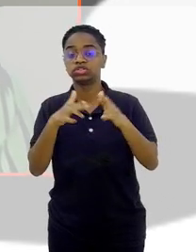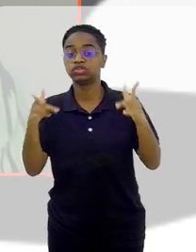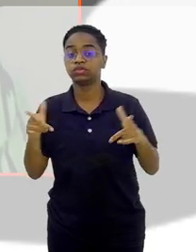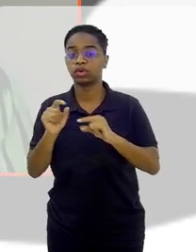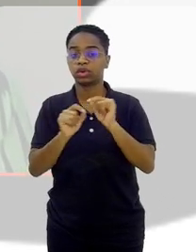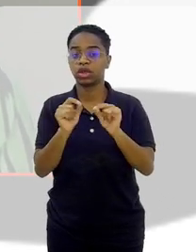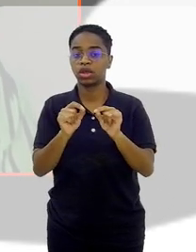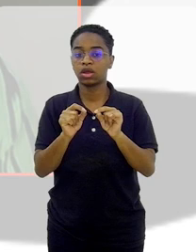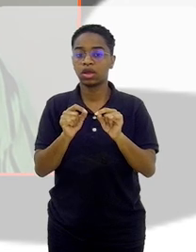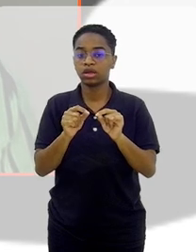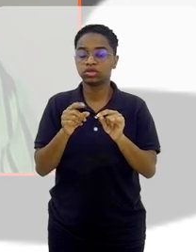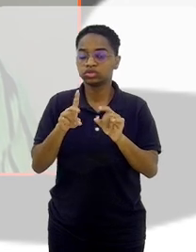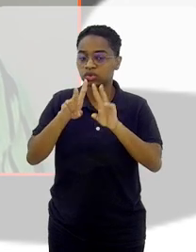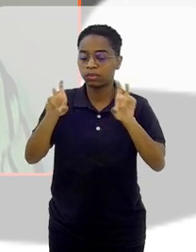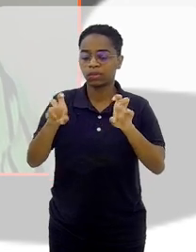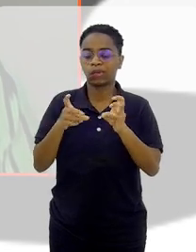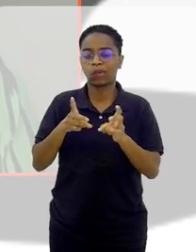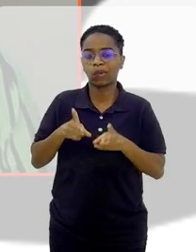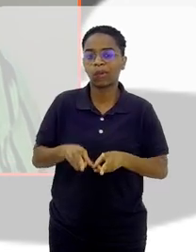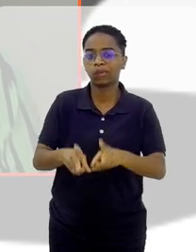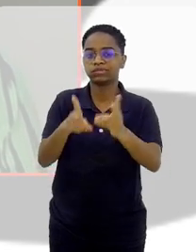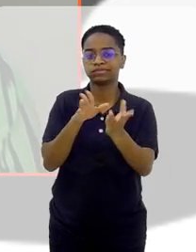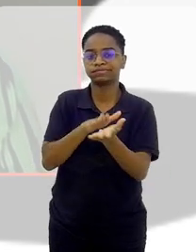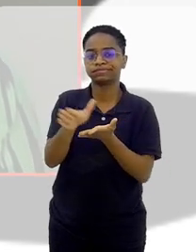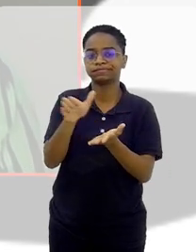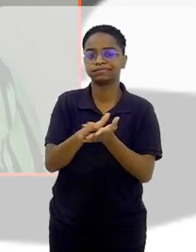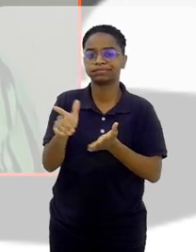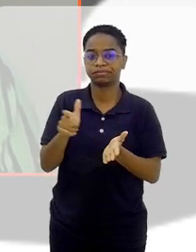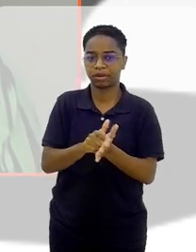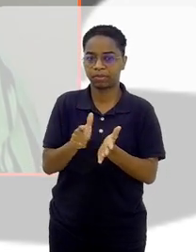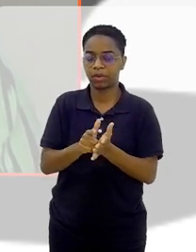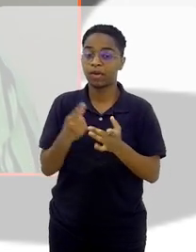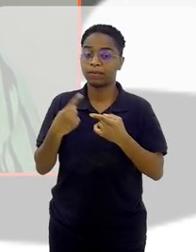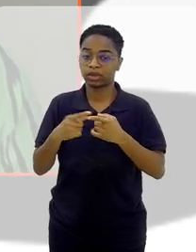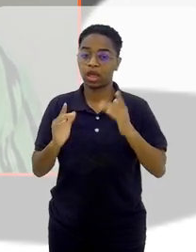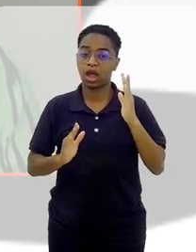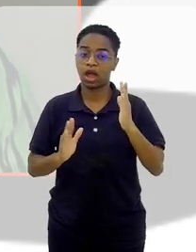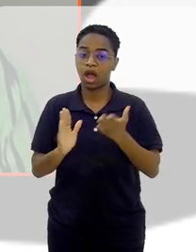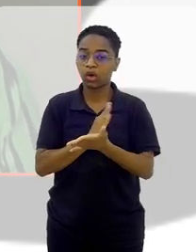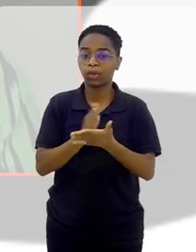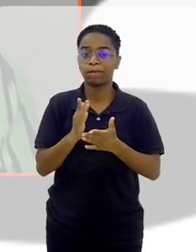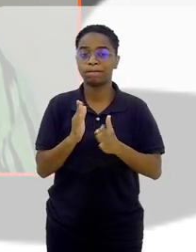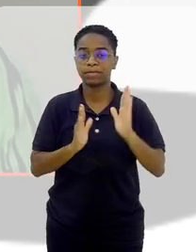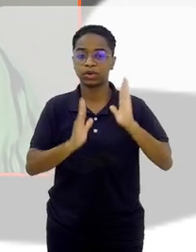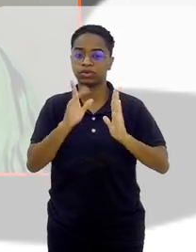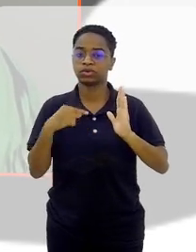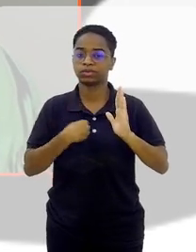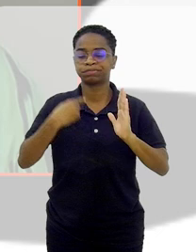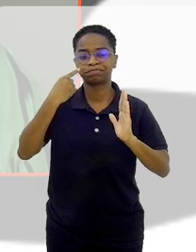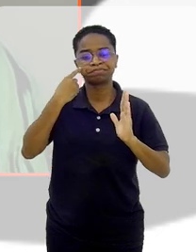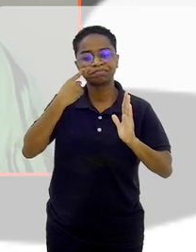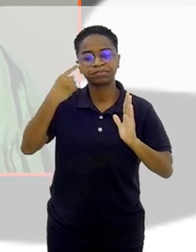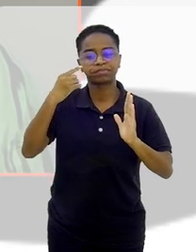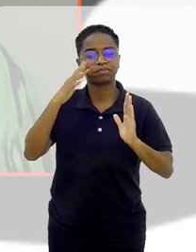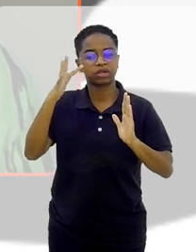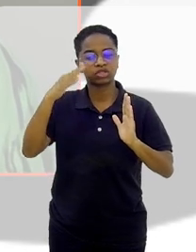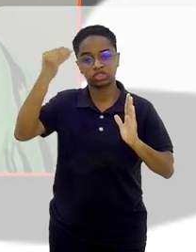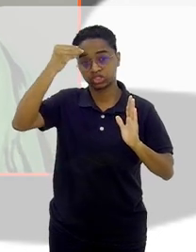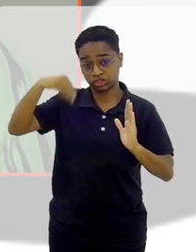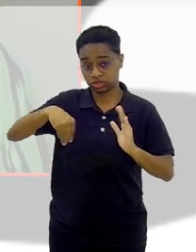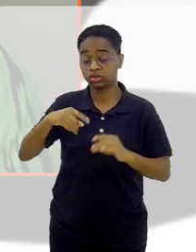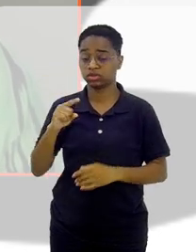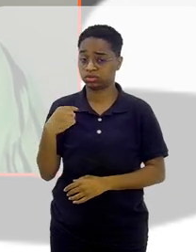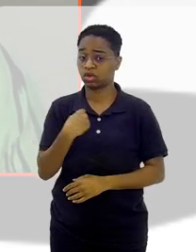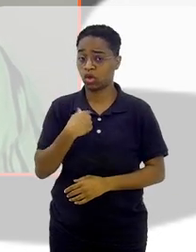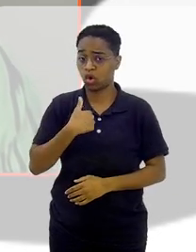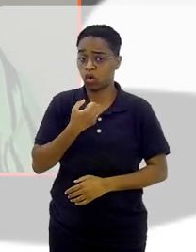a continuar imprimindo. Em certos momentos, nós chegamos a pensar em desistir. Eu confesso que a